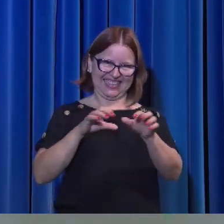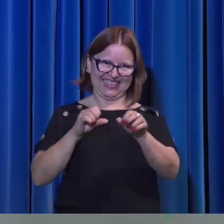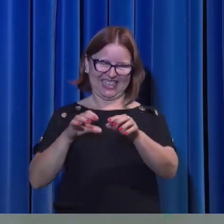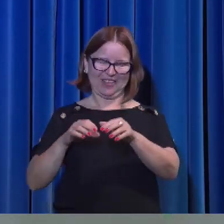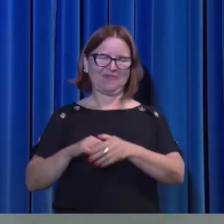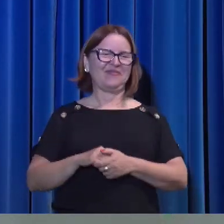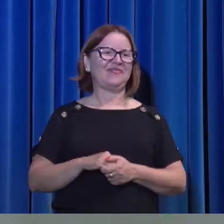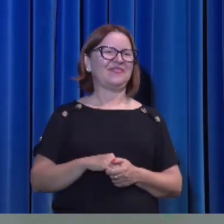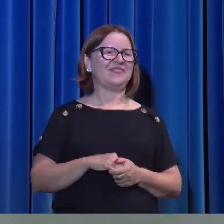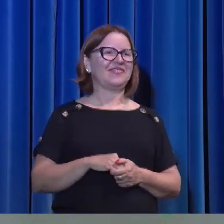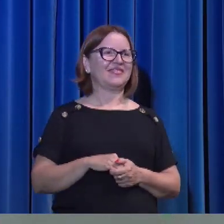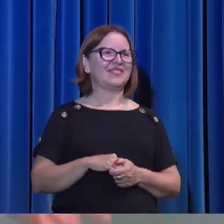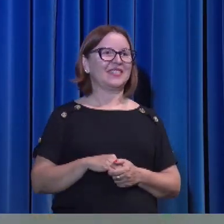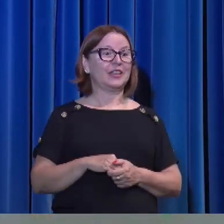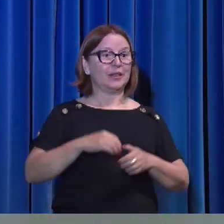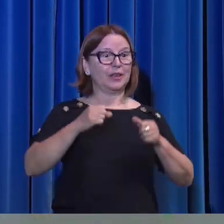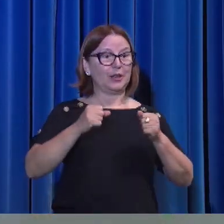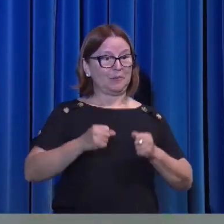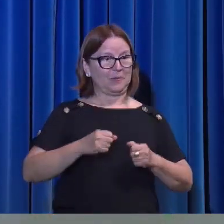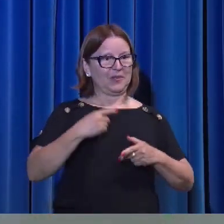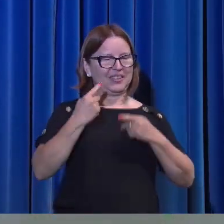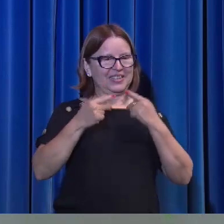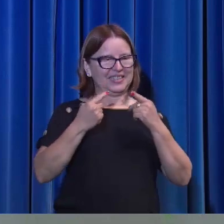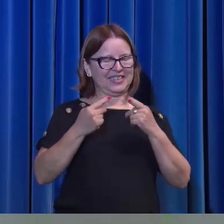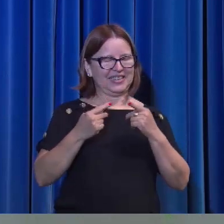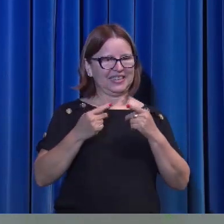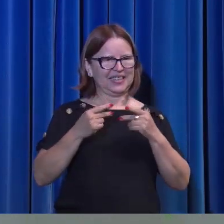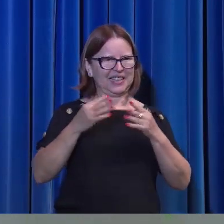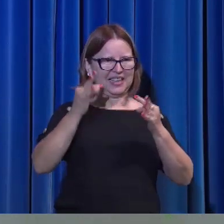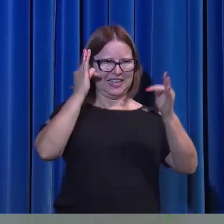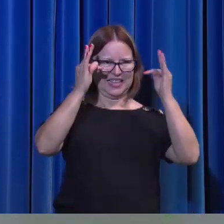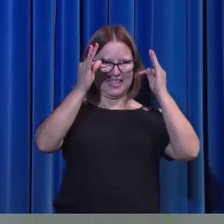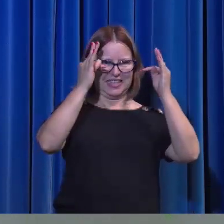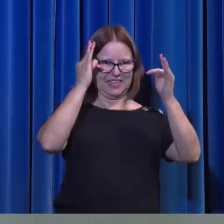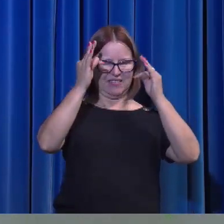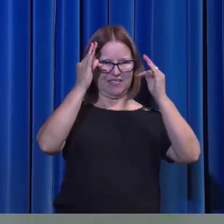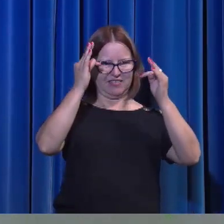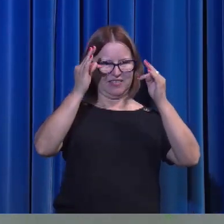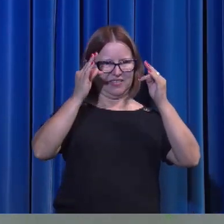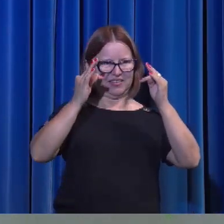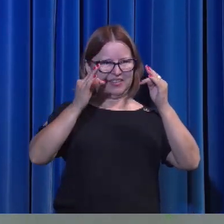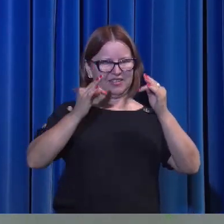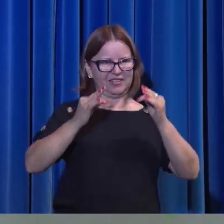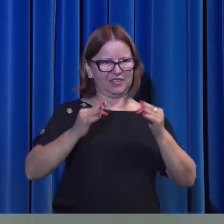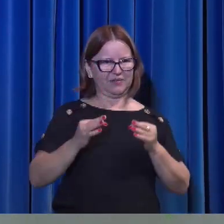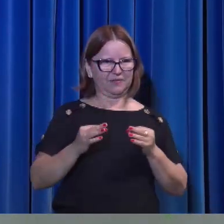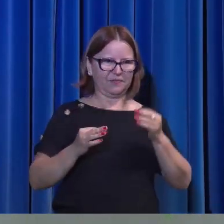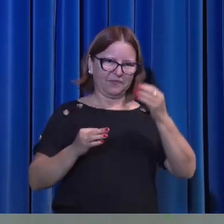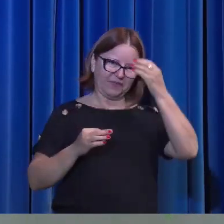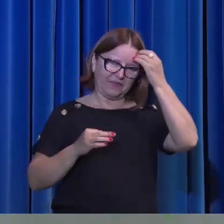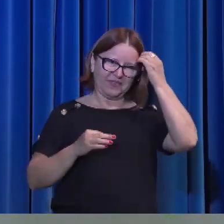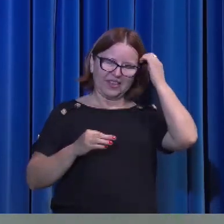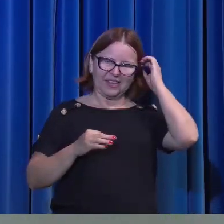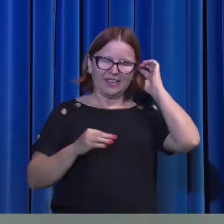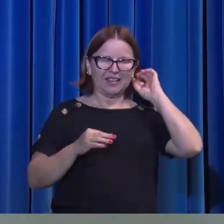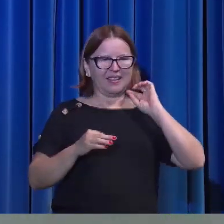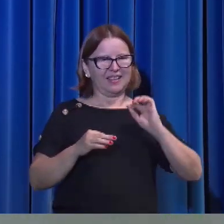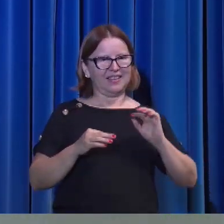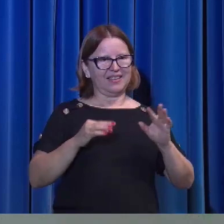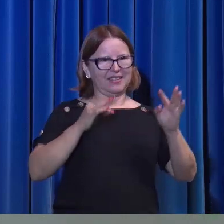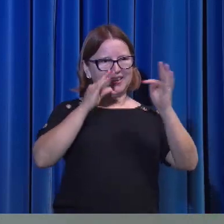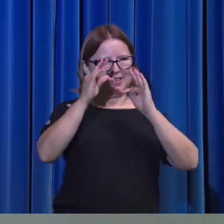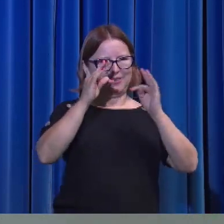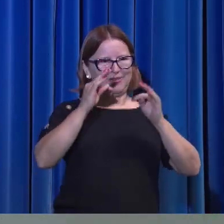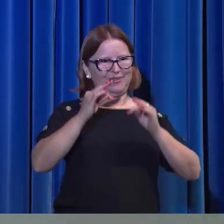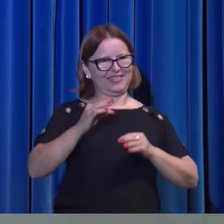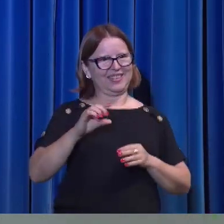Nós podemos dizer que a teologia não é nada mais do que a gramática da língua do Espírito Santo, como dizia